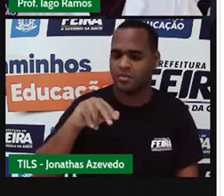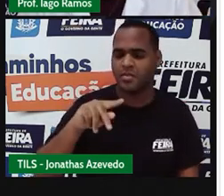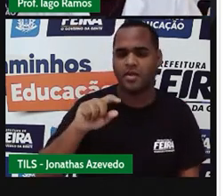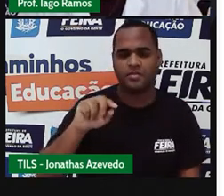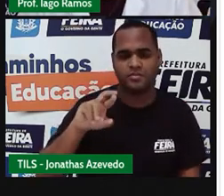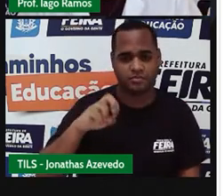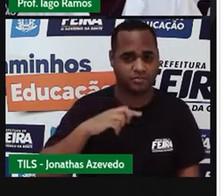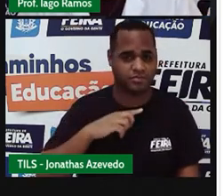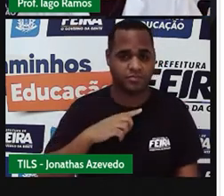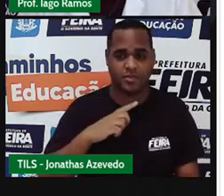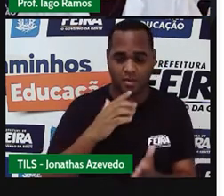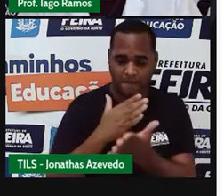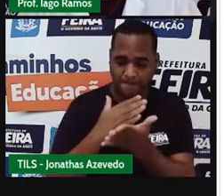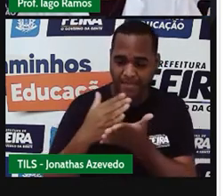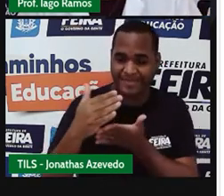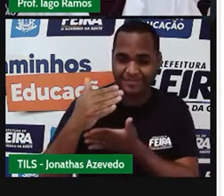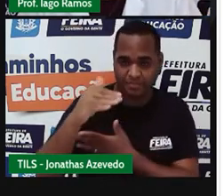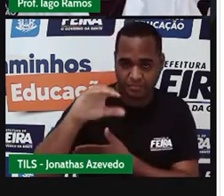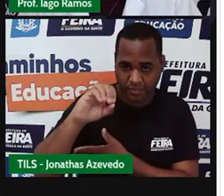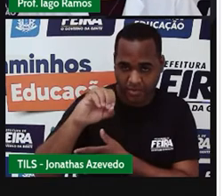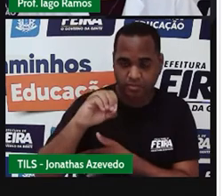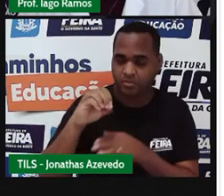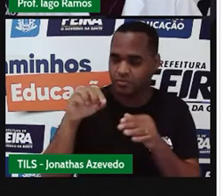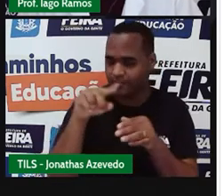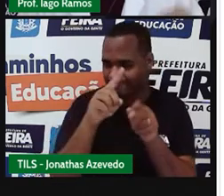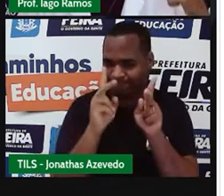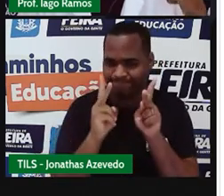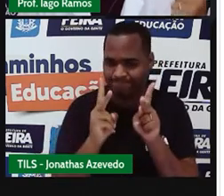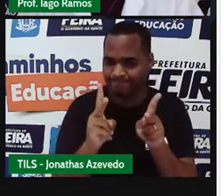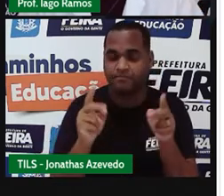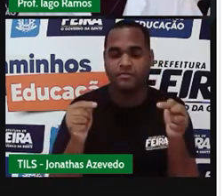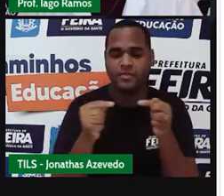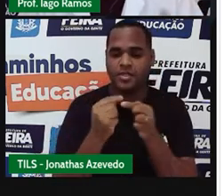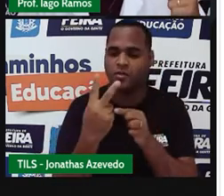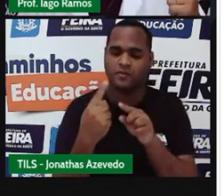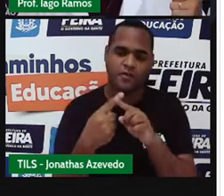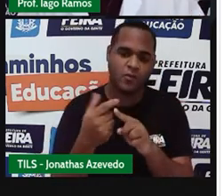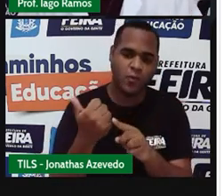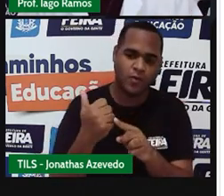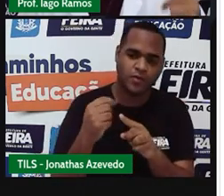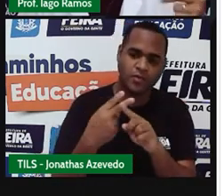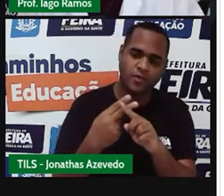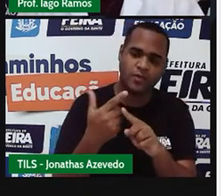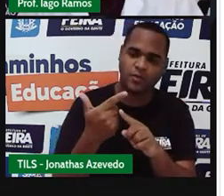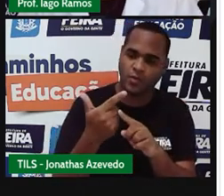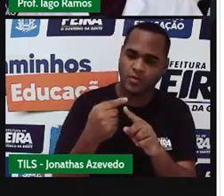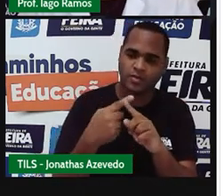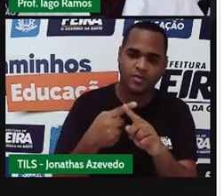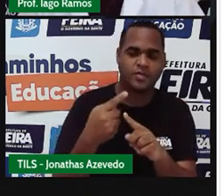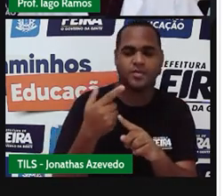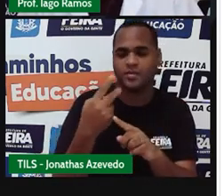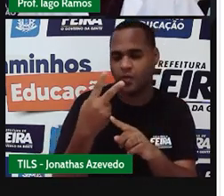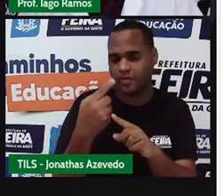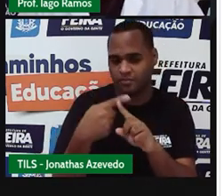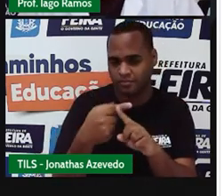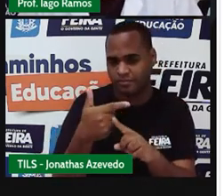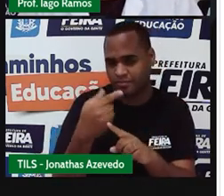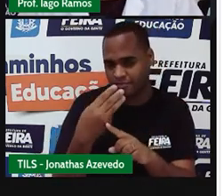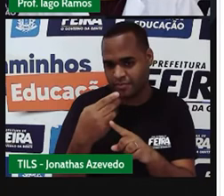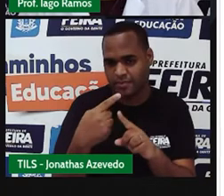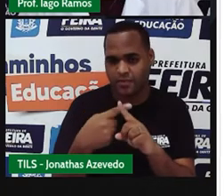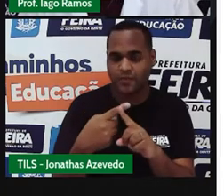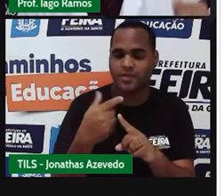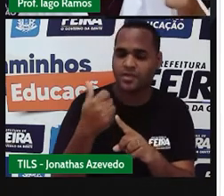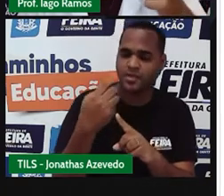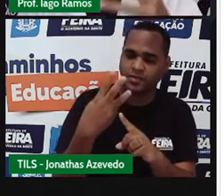aqui, a partir do 10, se a gente continuasse, né? 2 vezes 11, 2 vezes 12, 2 vezes 13, né? 2 vezes